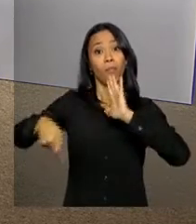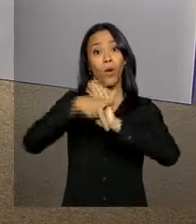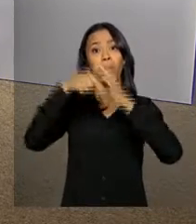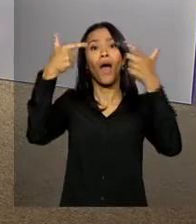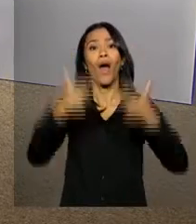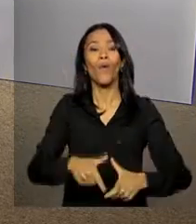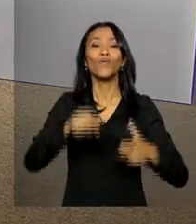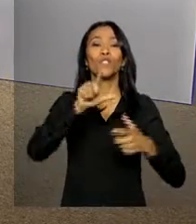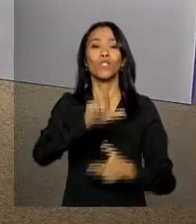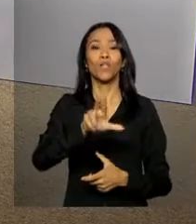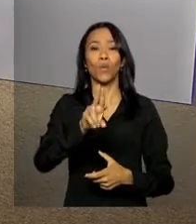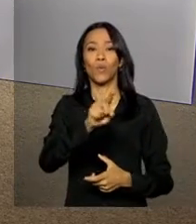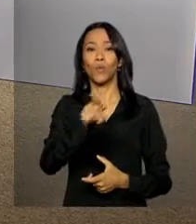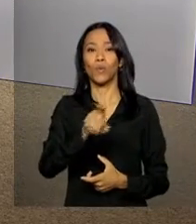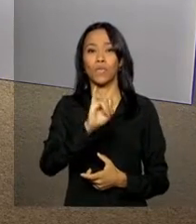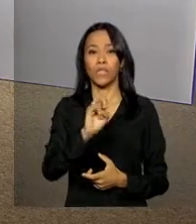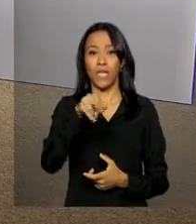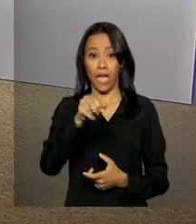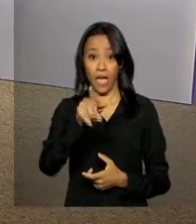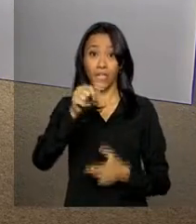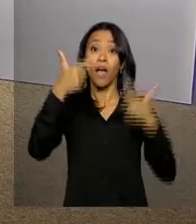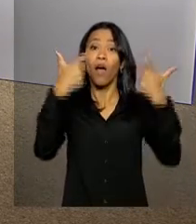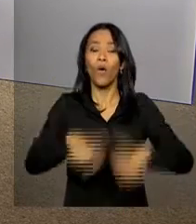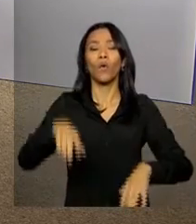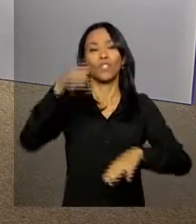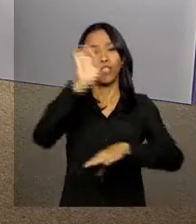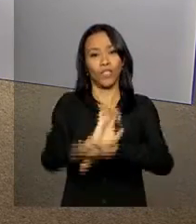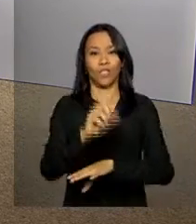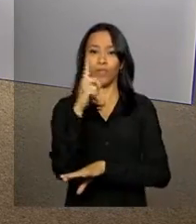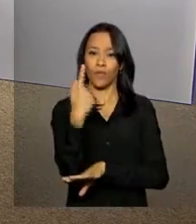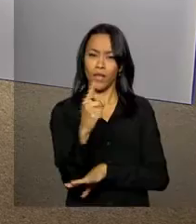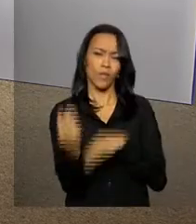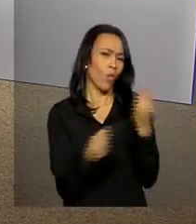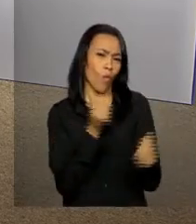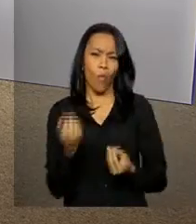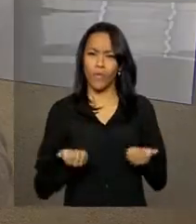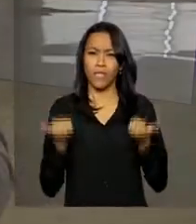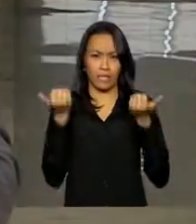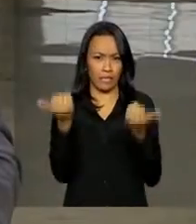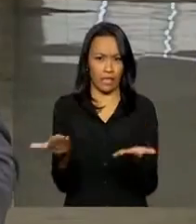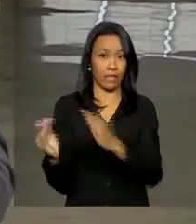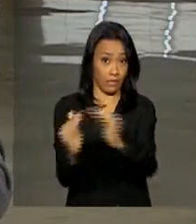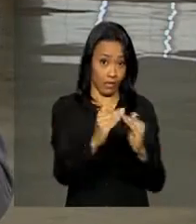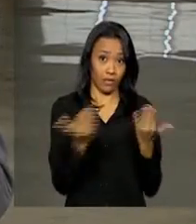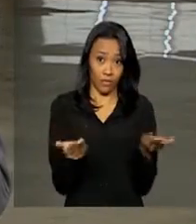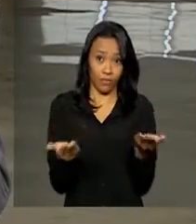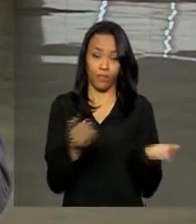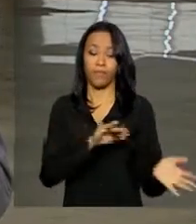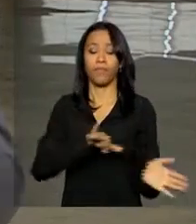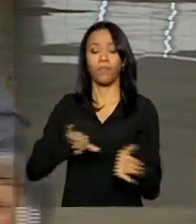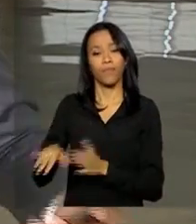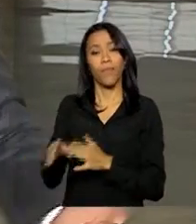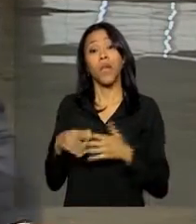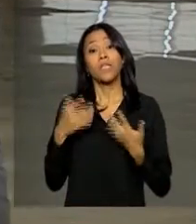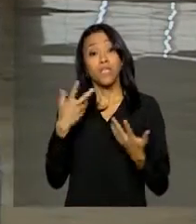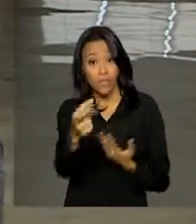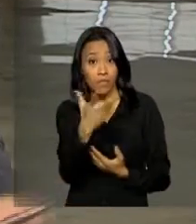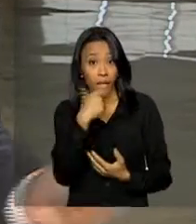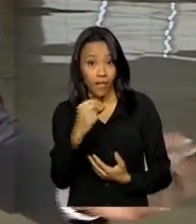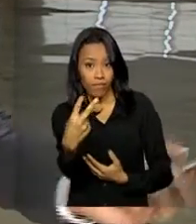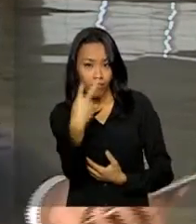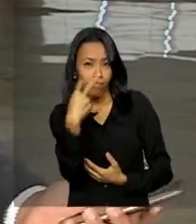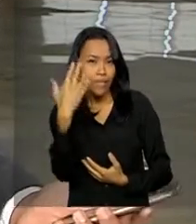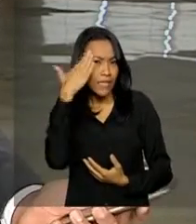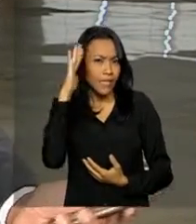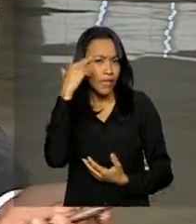cidade de Lusiana, em Goiás. Fala para a gente como é que vai ser essa entrega. Então, Daniele, só para situar quem está assistindo a gente,